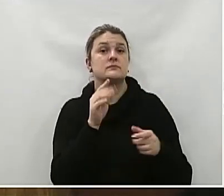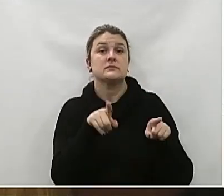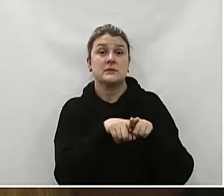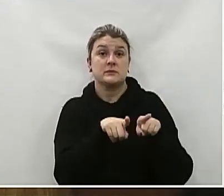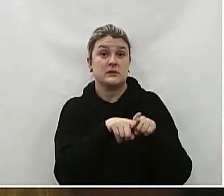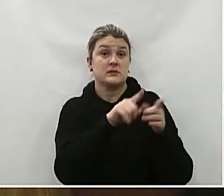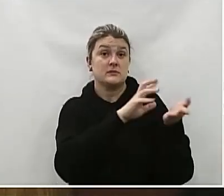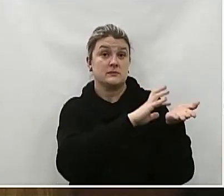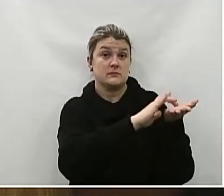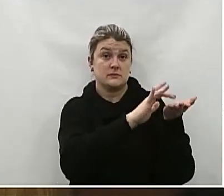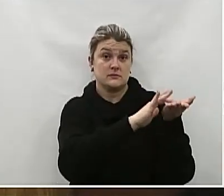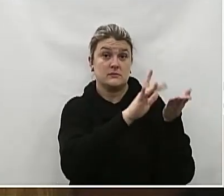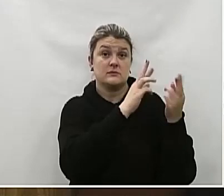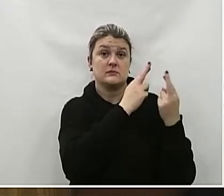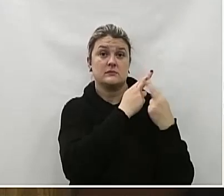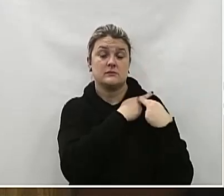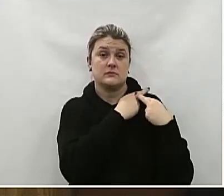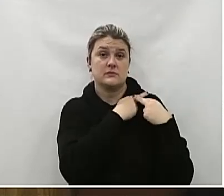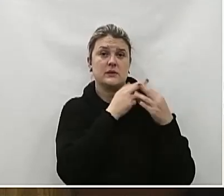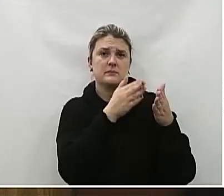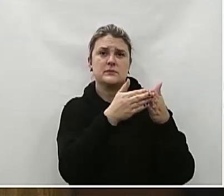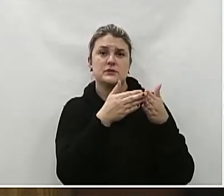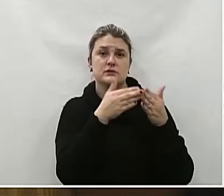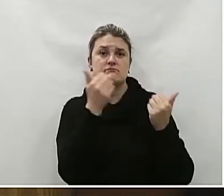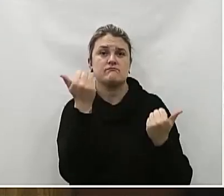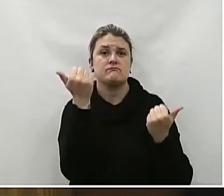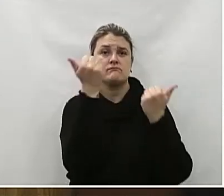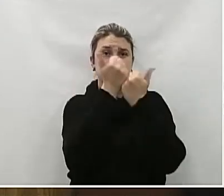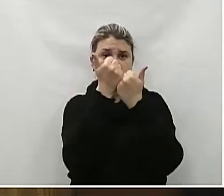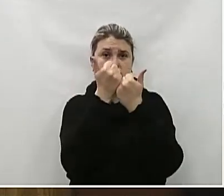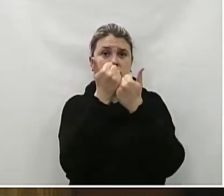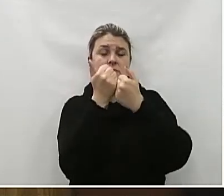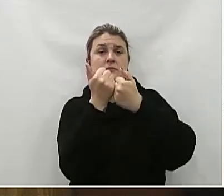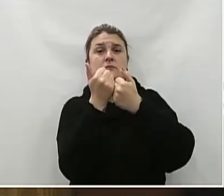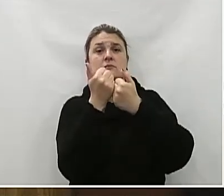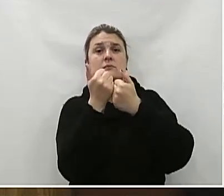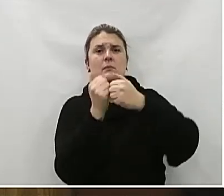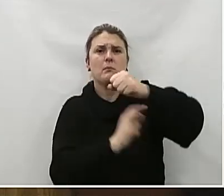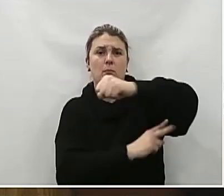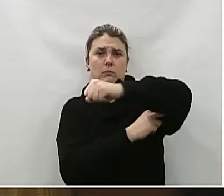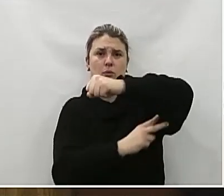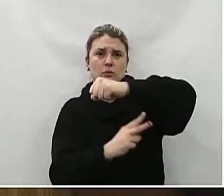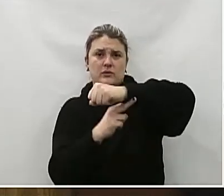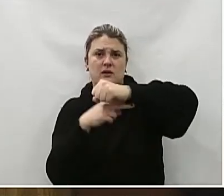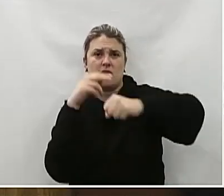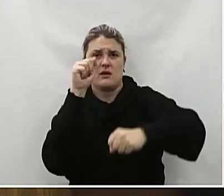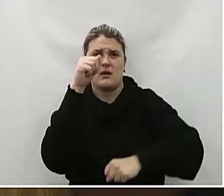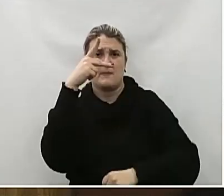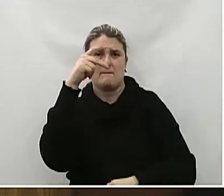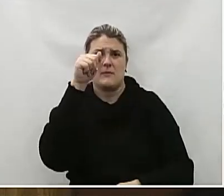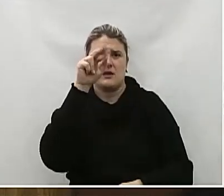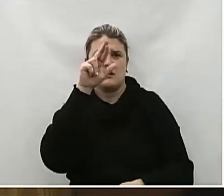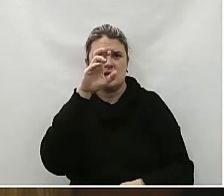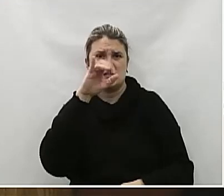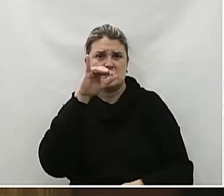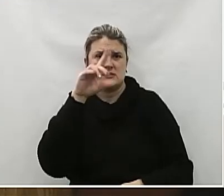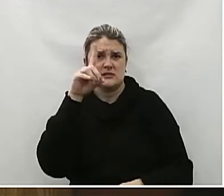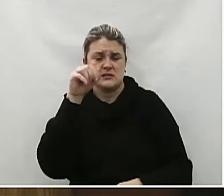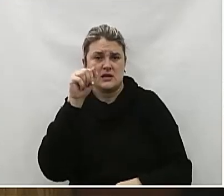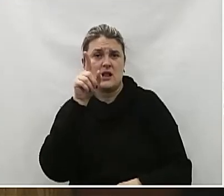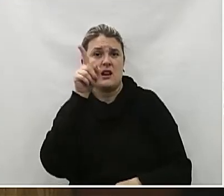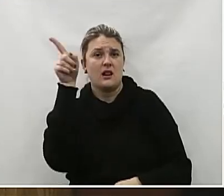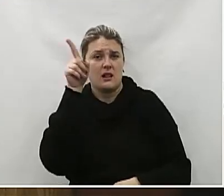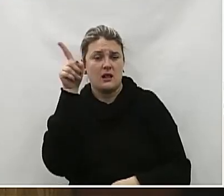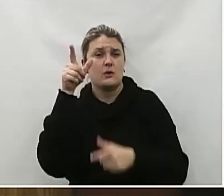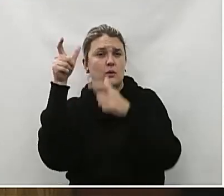digníssima secretaria competente Solicita a substituição da ponte aparecida Por uma ponte elevada na comunidade Colônia